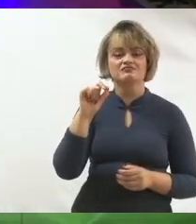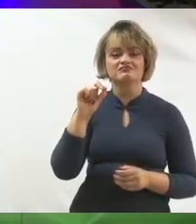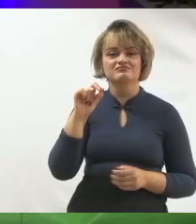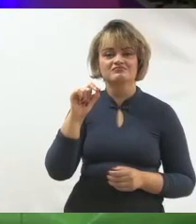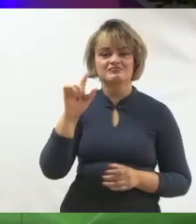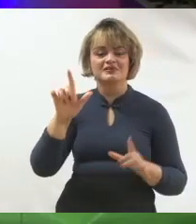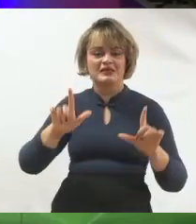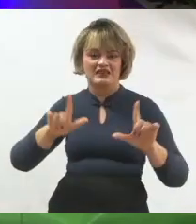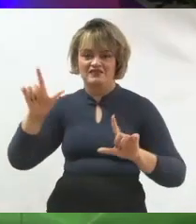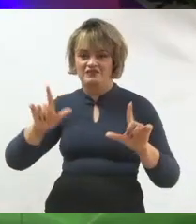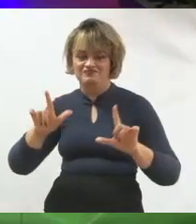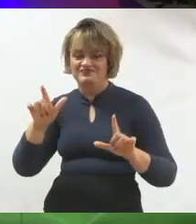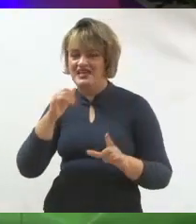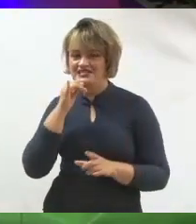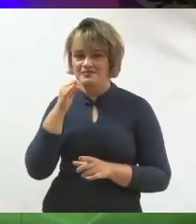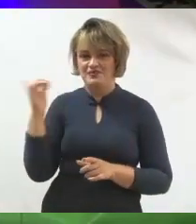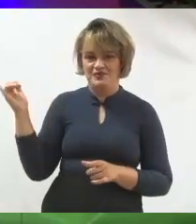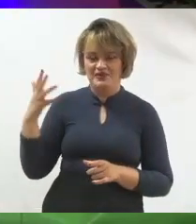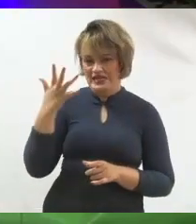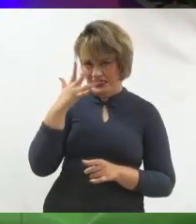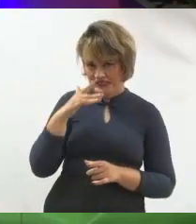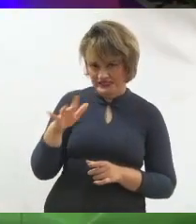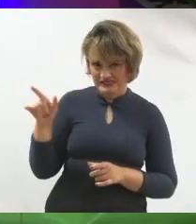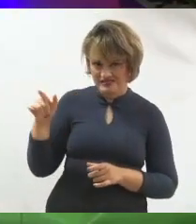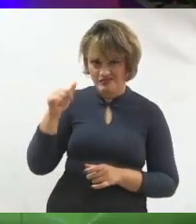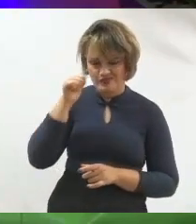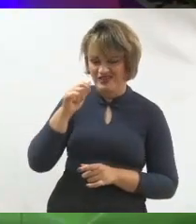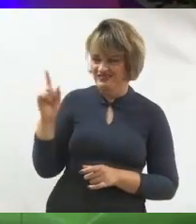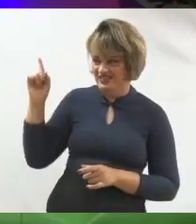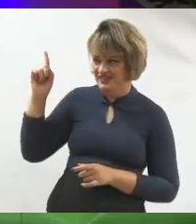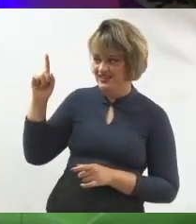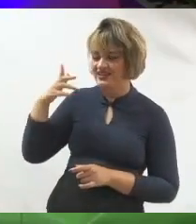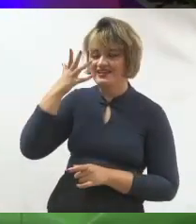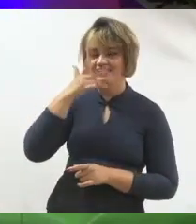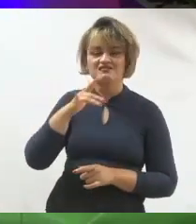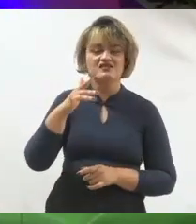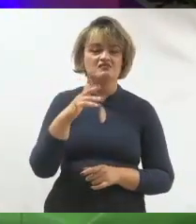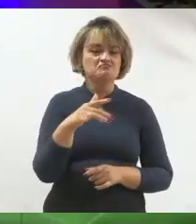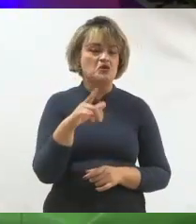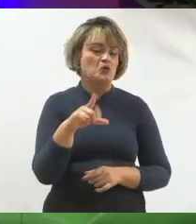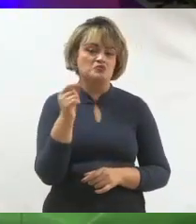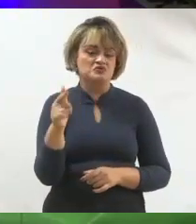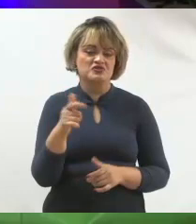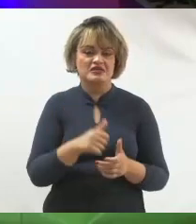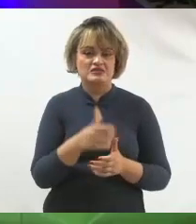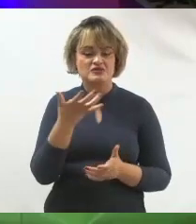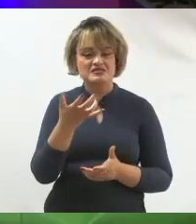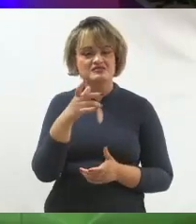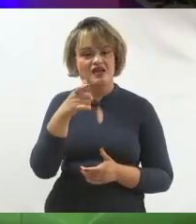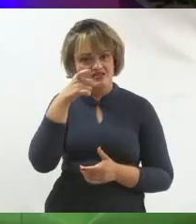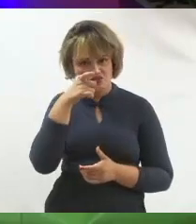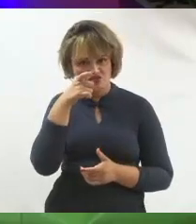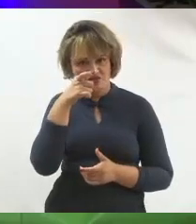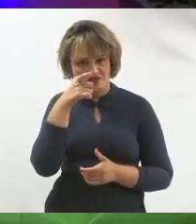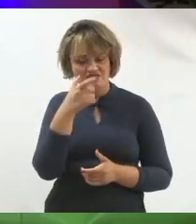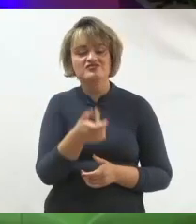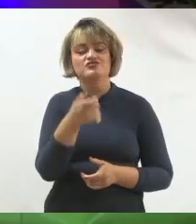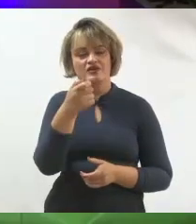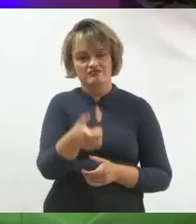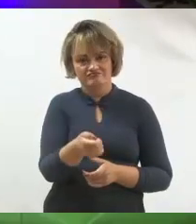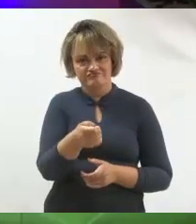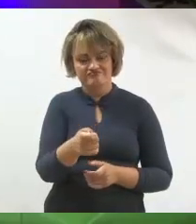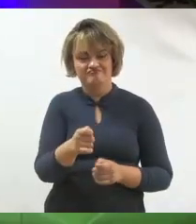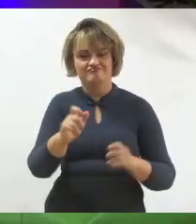Quando eu era mais nova, quando eu era criança, por exemplo, eu não tinha opção. Se eu quisesse ver um desenho animado, eu tinha que ligar